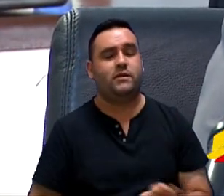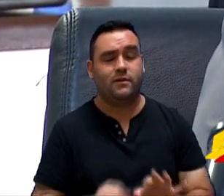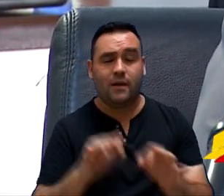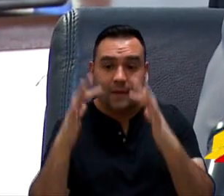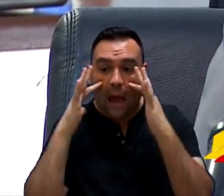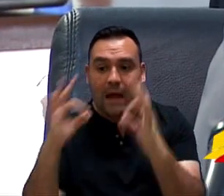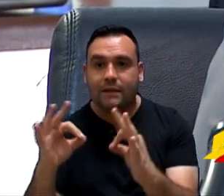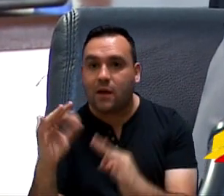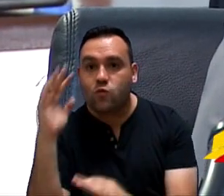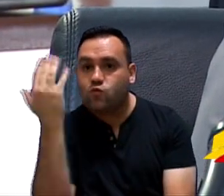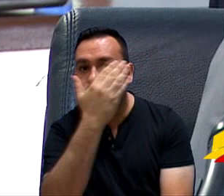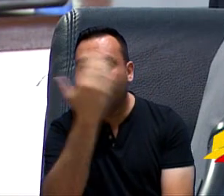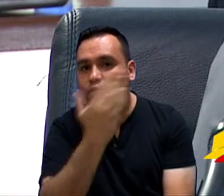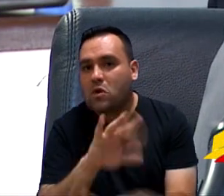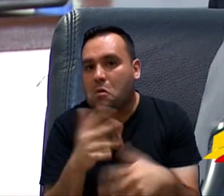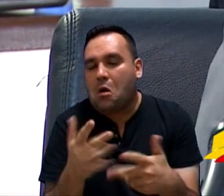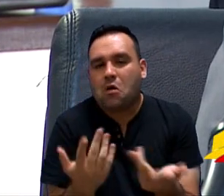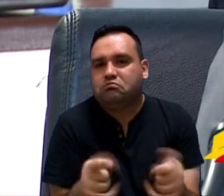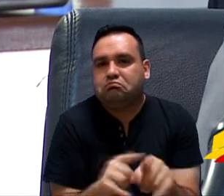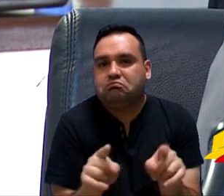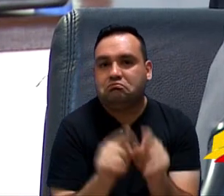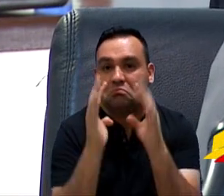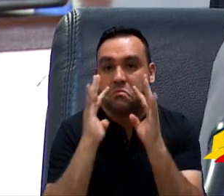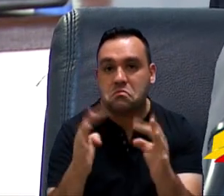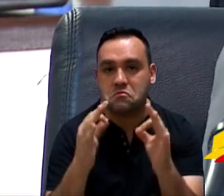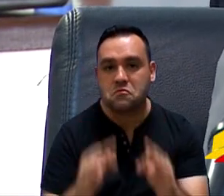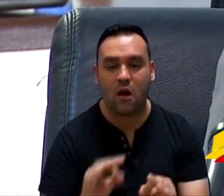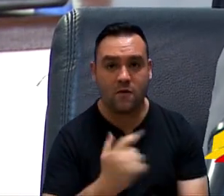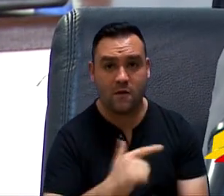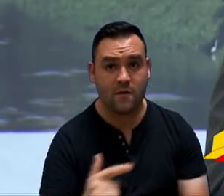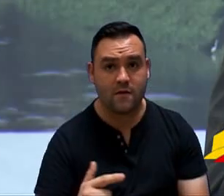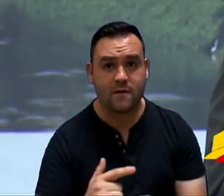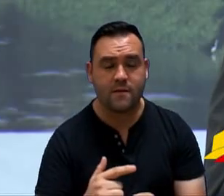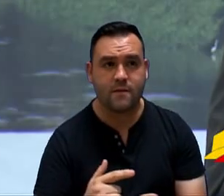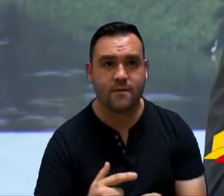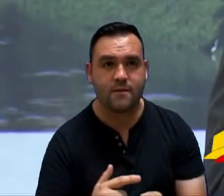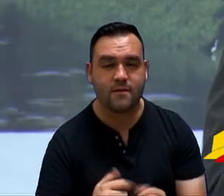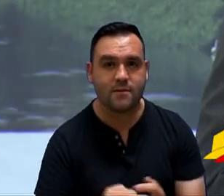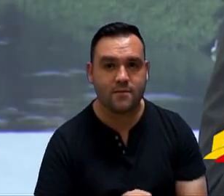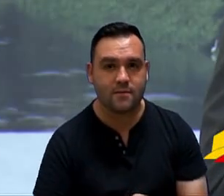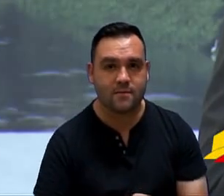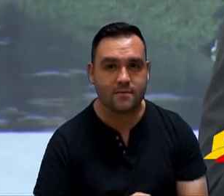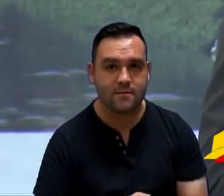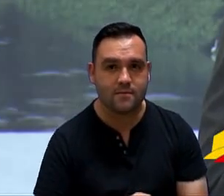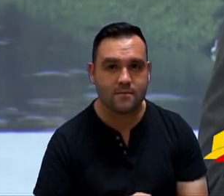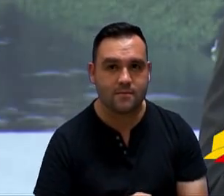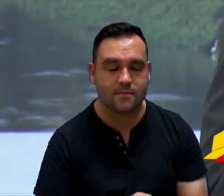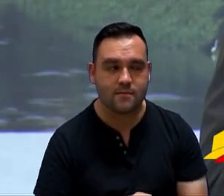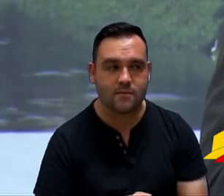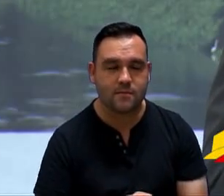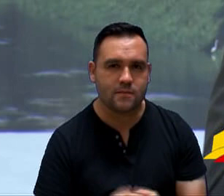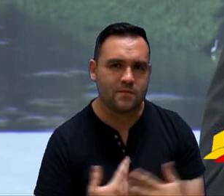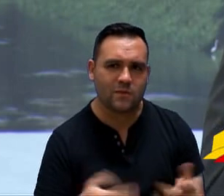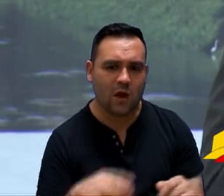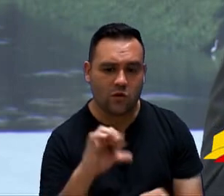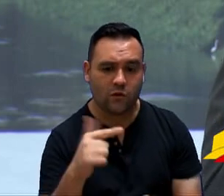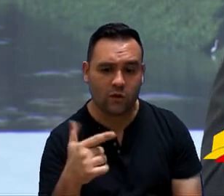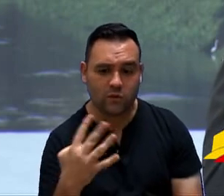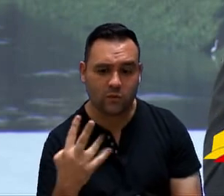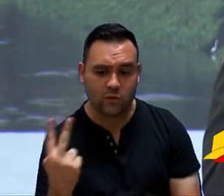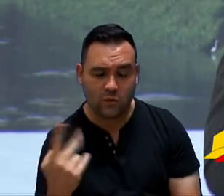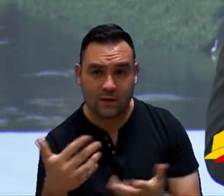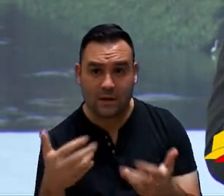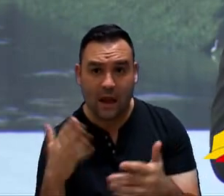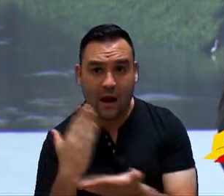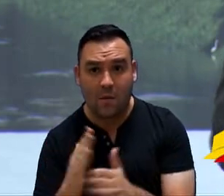lei ou se é tentado a acabar com a 9242,